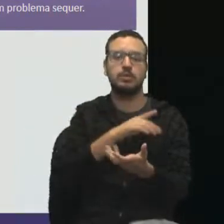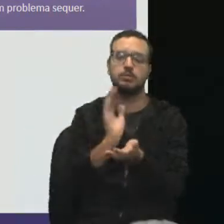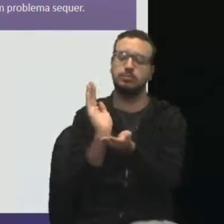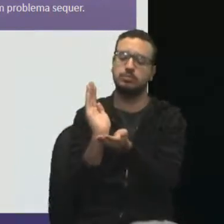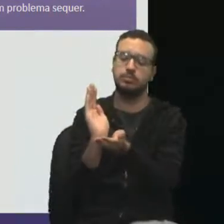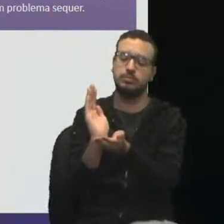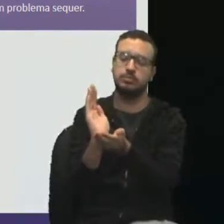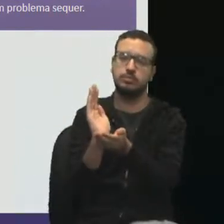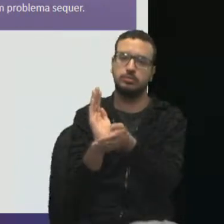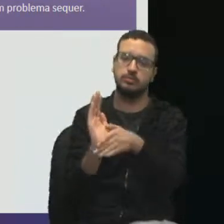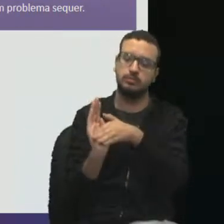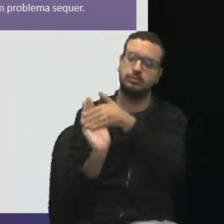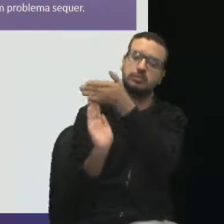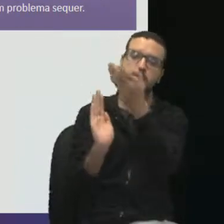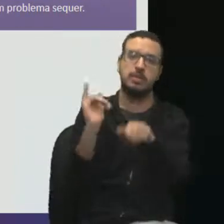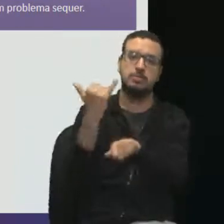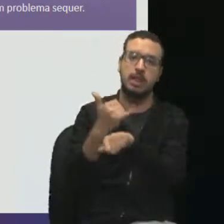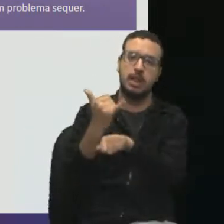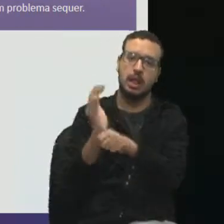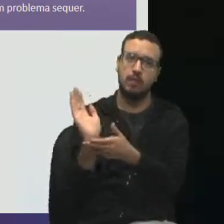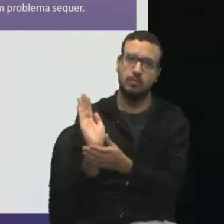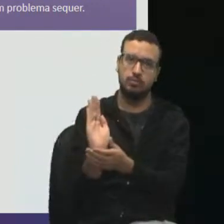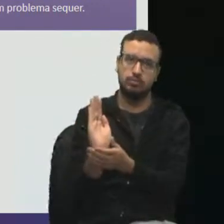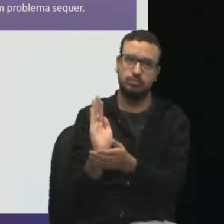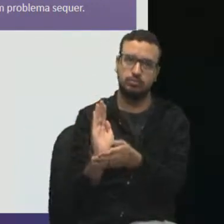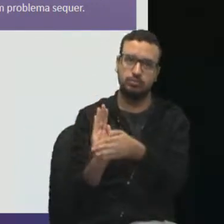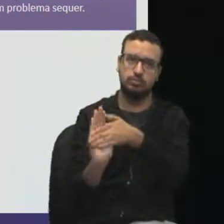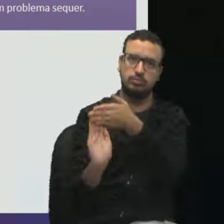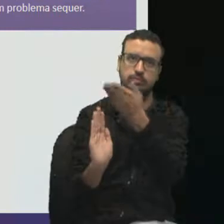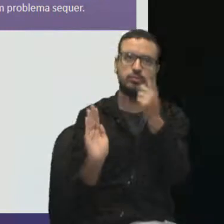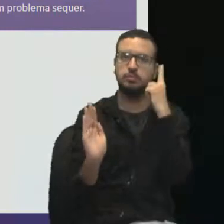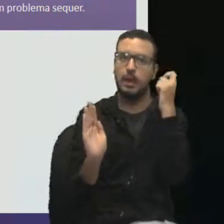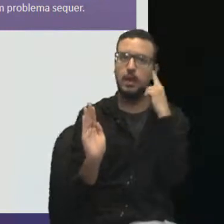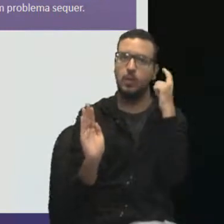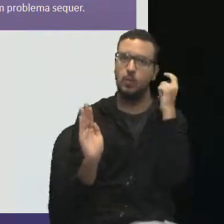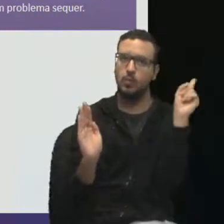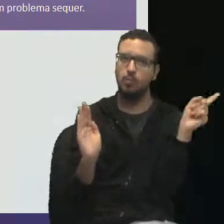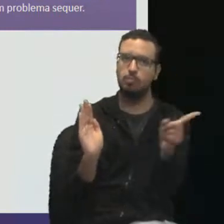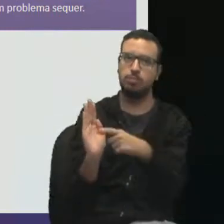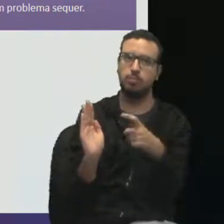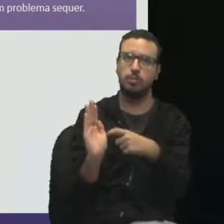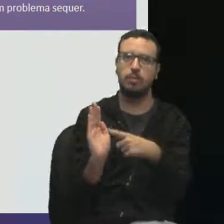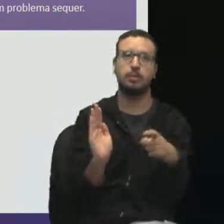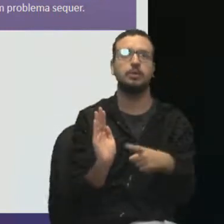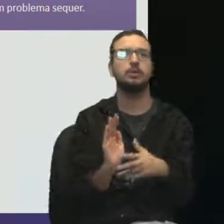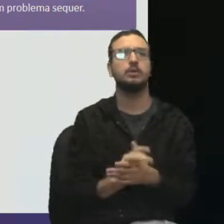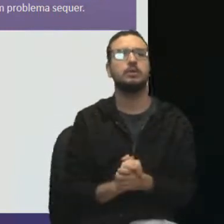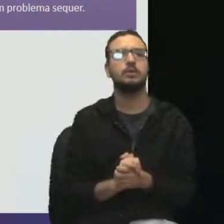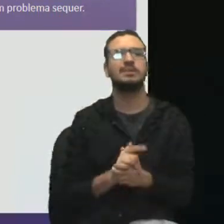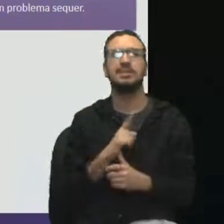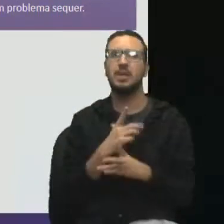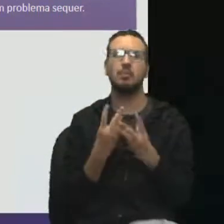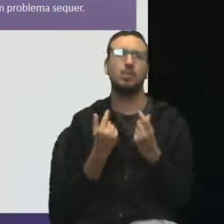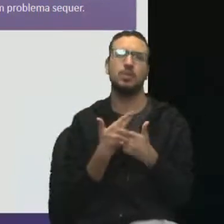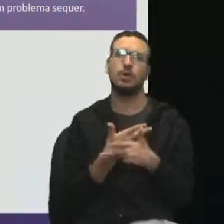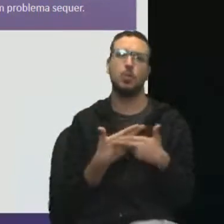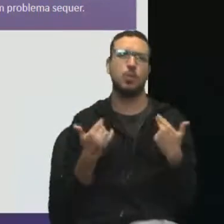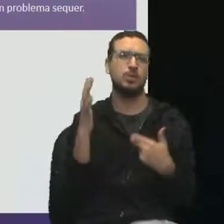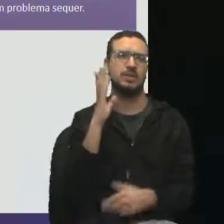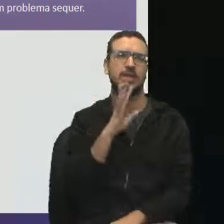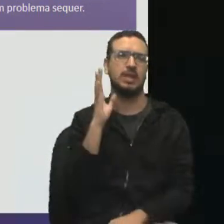com estrutura metálica, tem piso de madeira, iluminação. Então, um monte de coisa bacana no nosso palco.